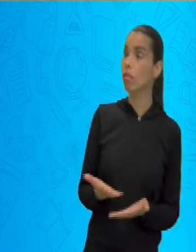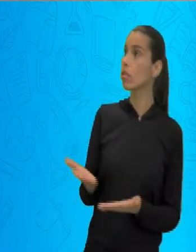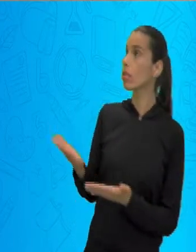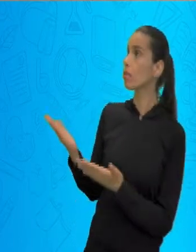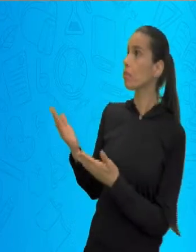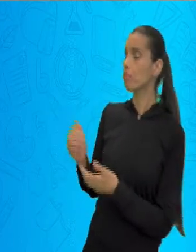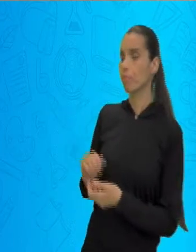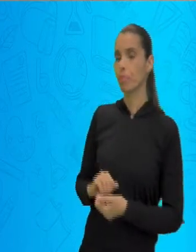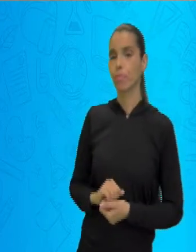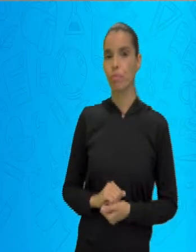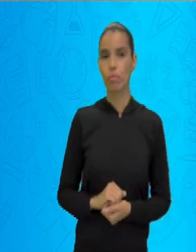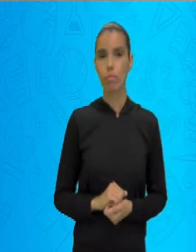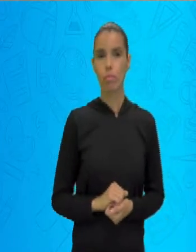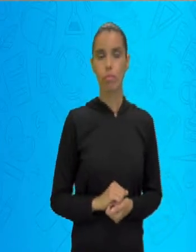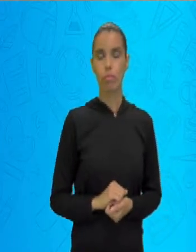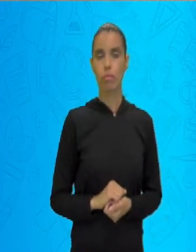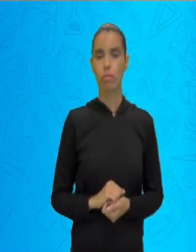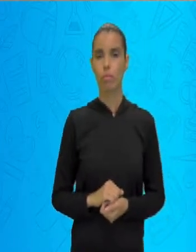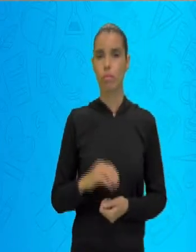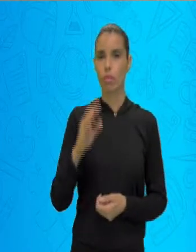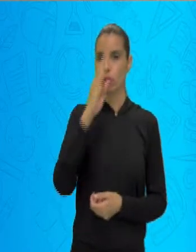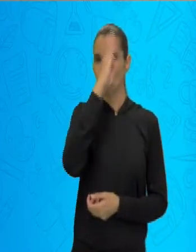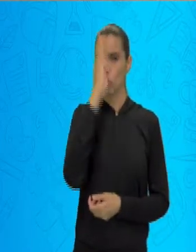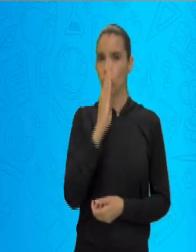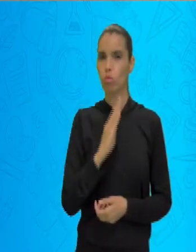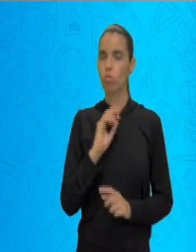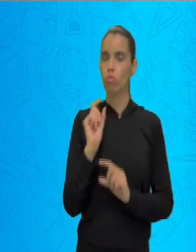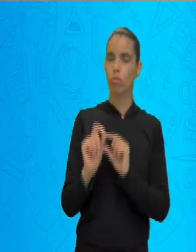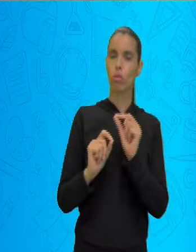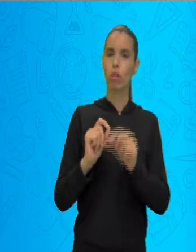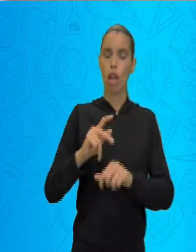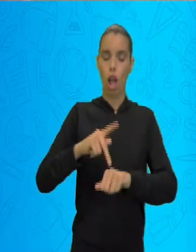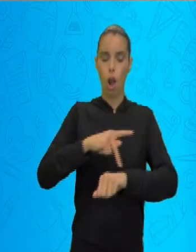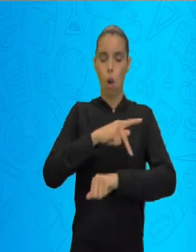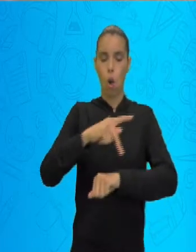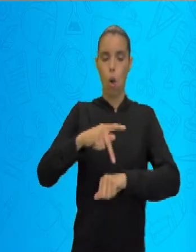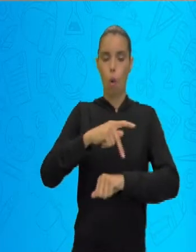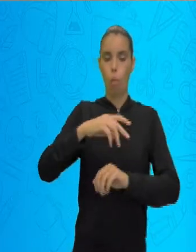O Brasil é um país continental.